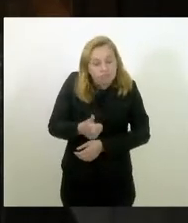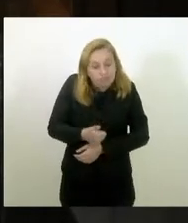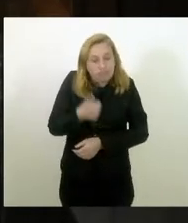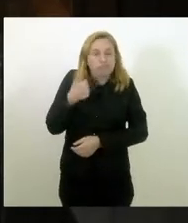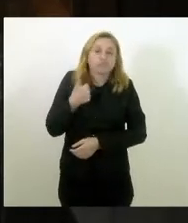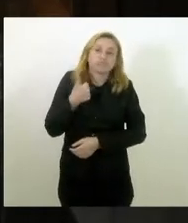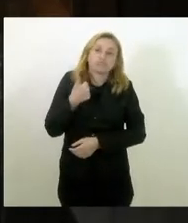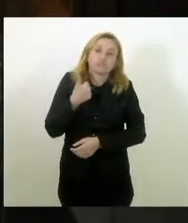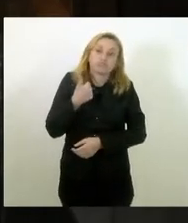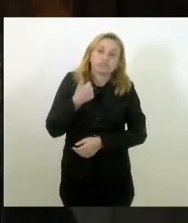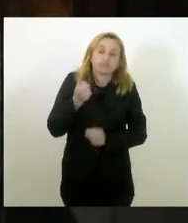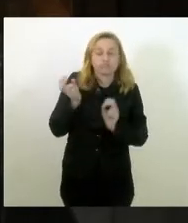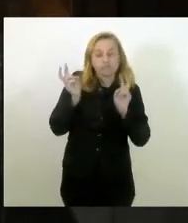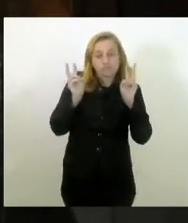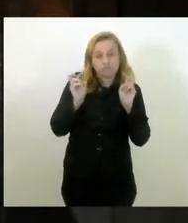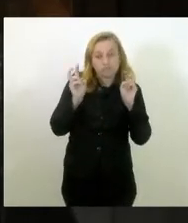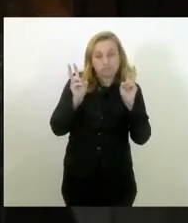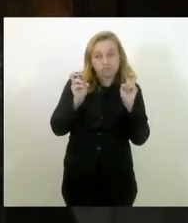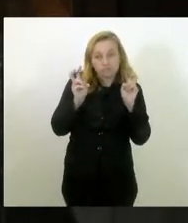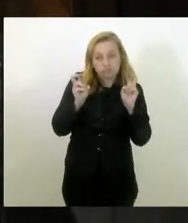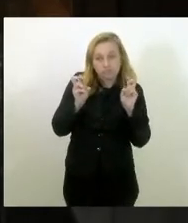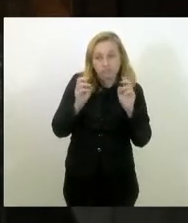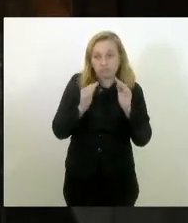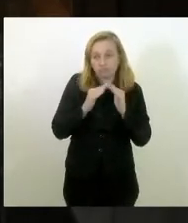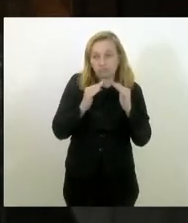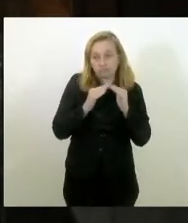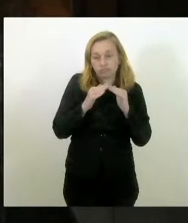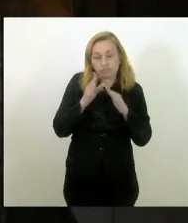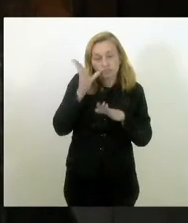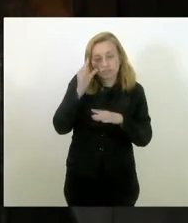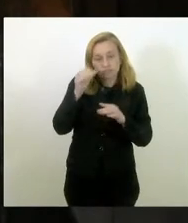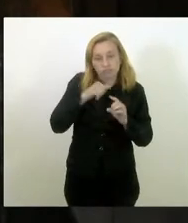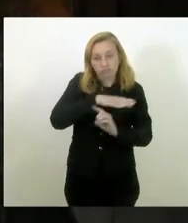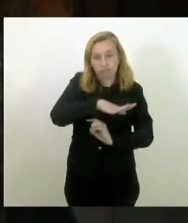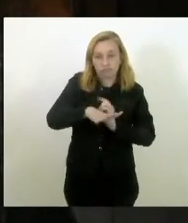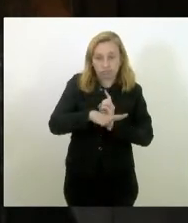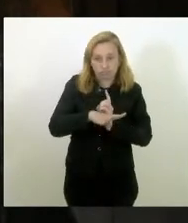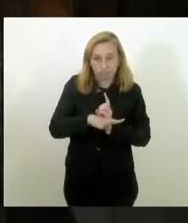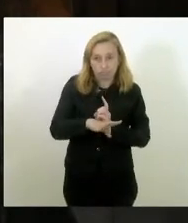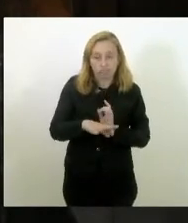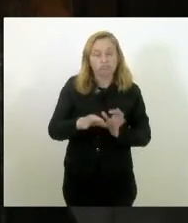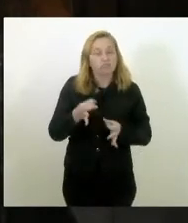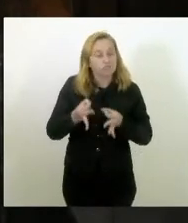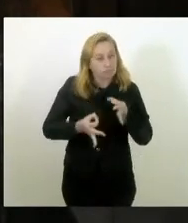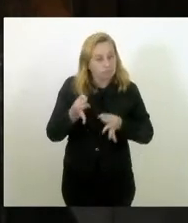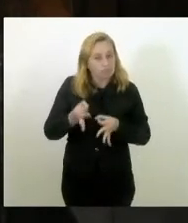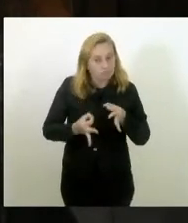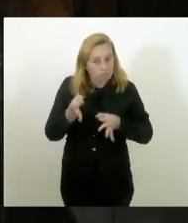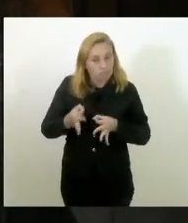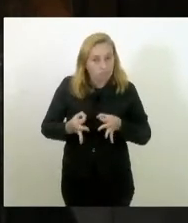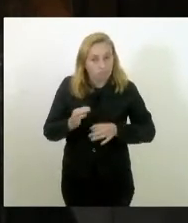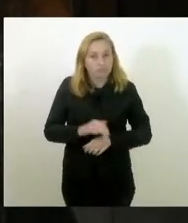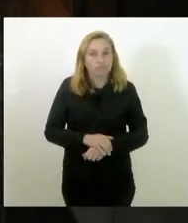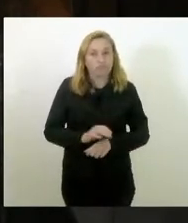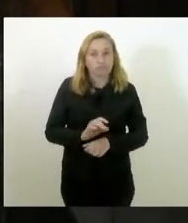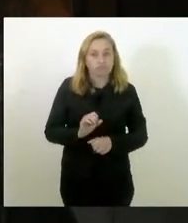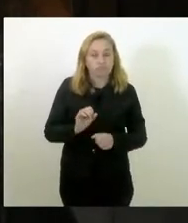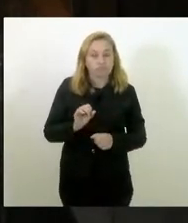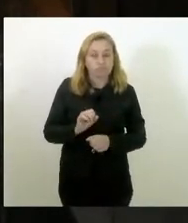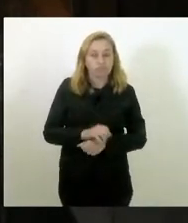a questão da habitação de interesse social. E é justo que o façam.